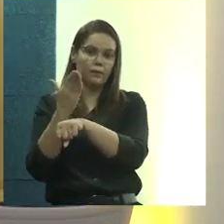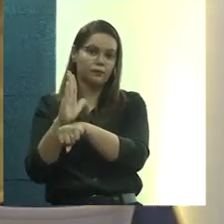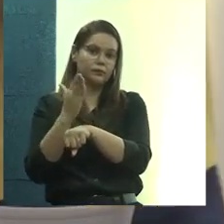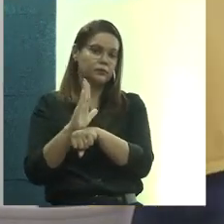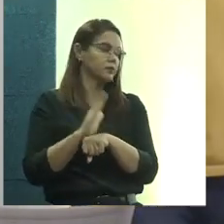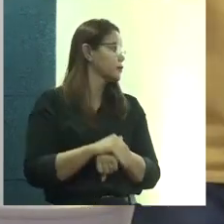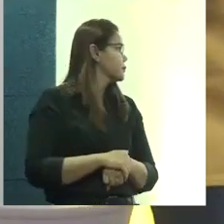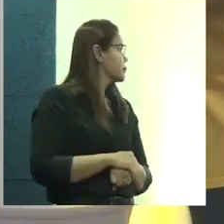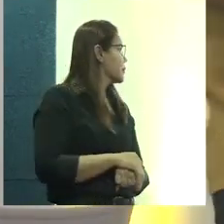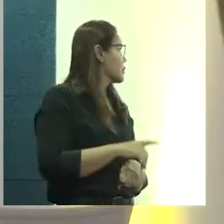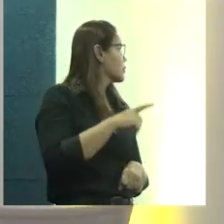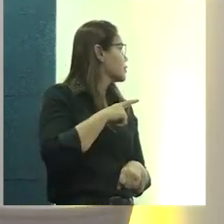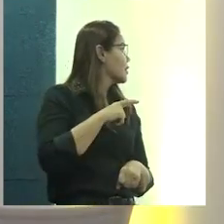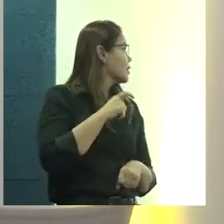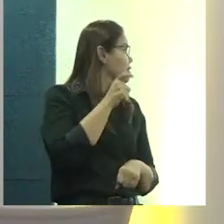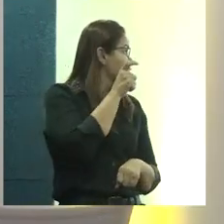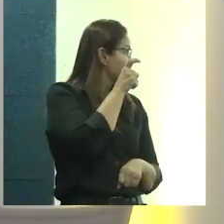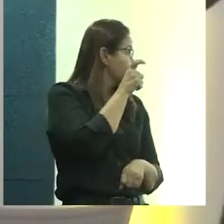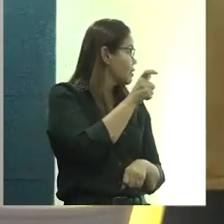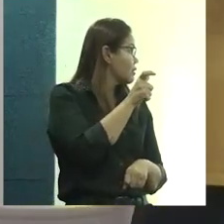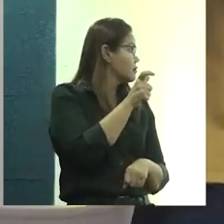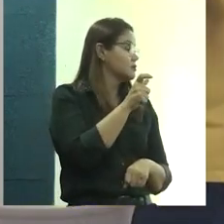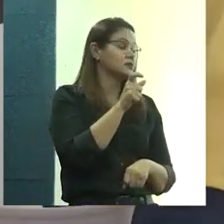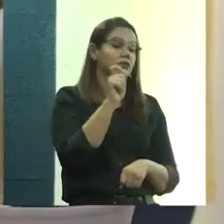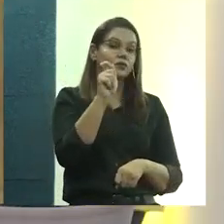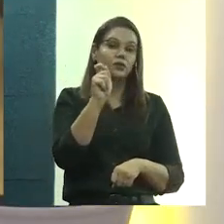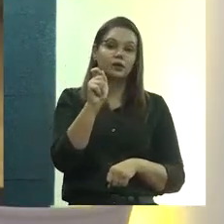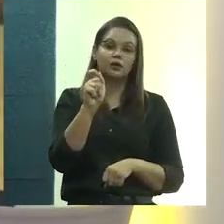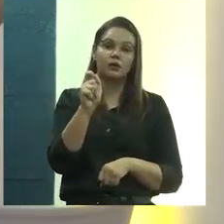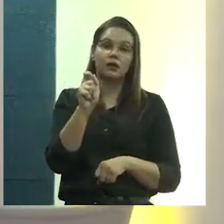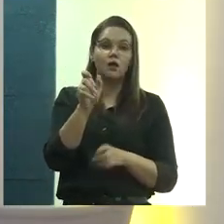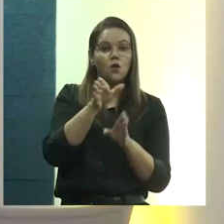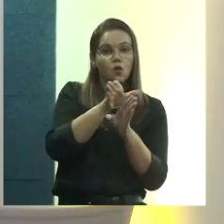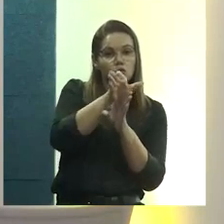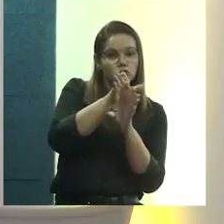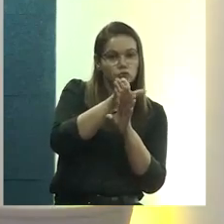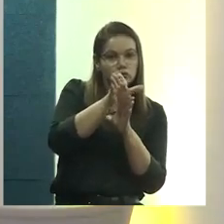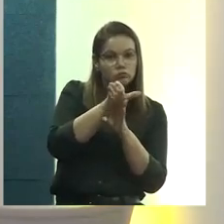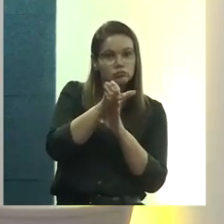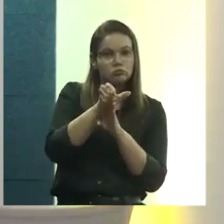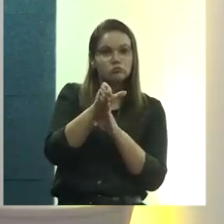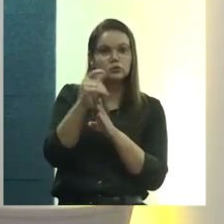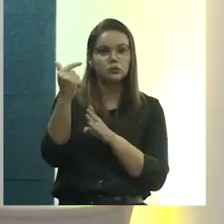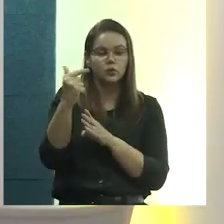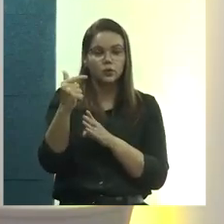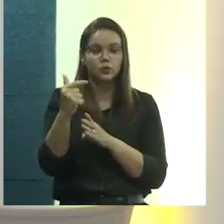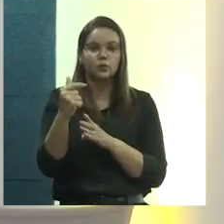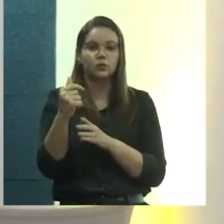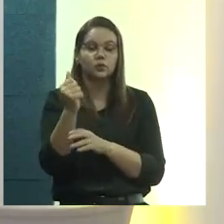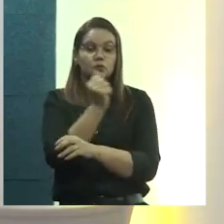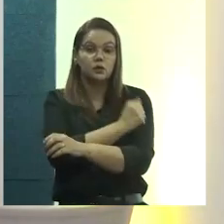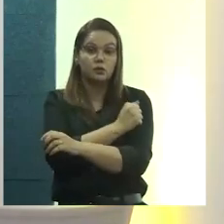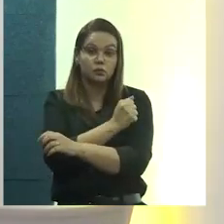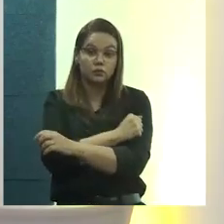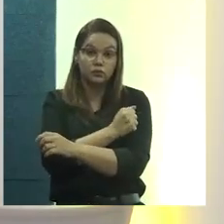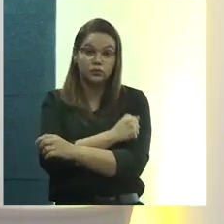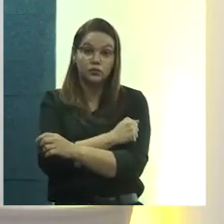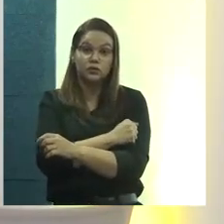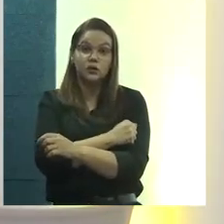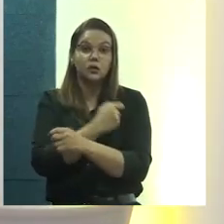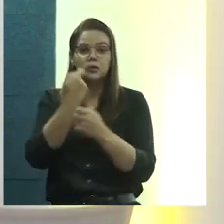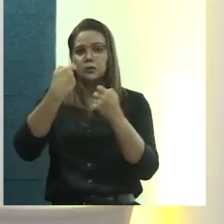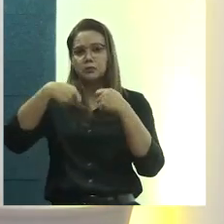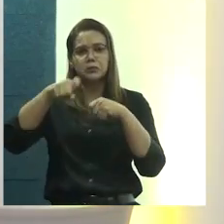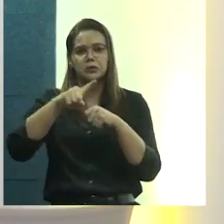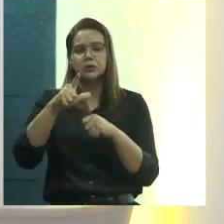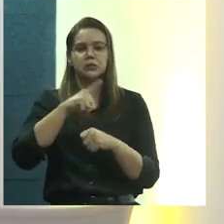A gente tem uma coisa interessante aqui, que os preceptores, que são os coorientadores dos alunos, eles não necessariamente têm